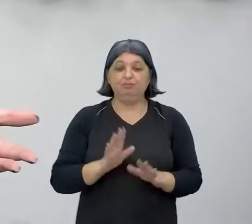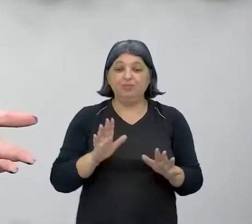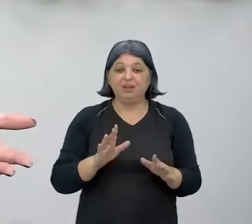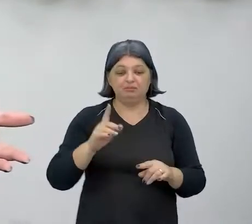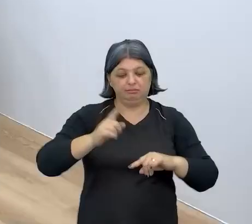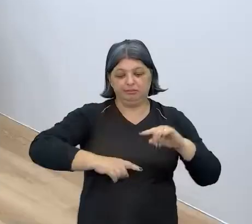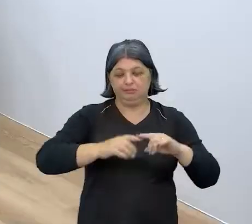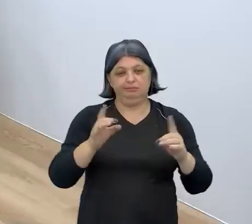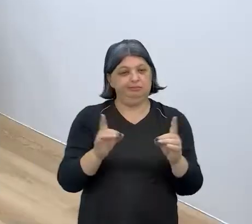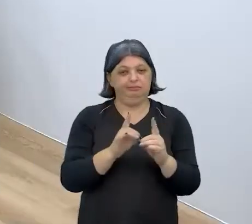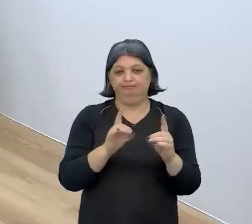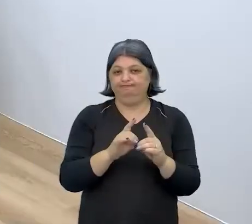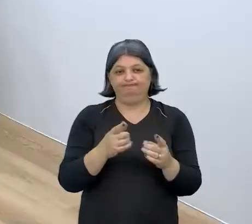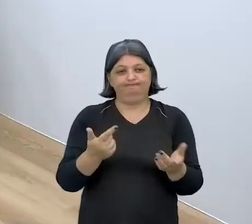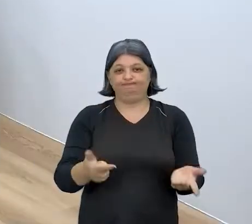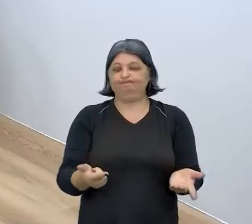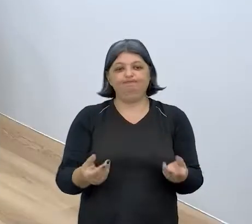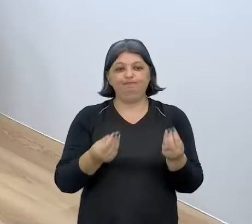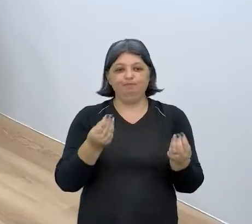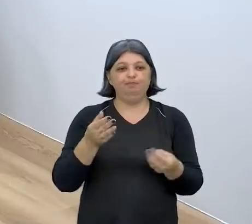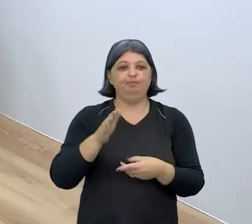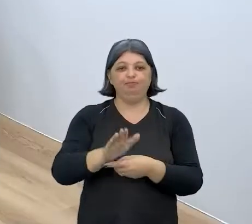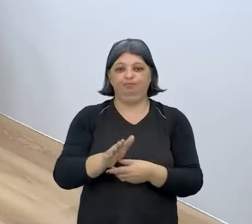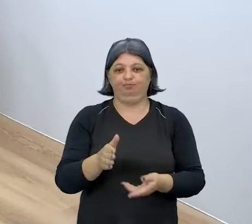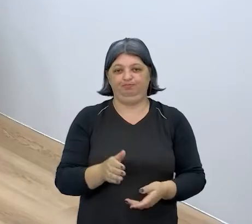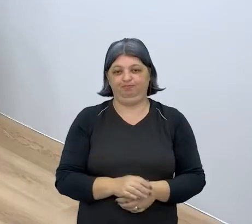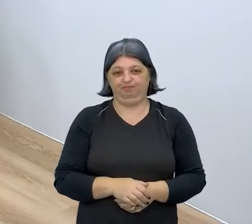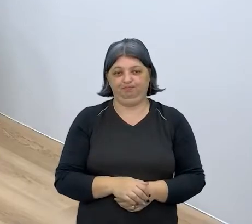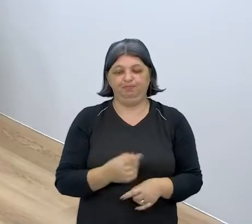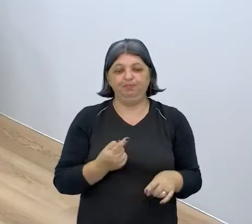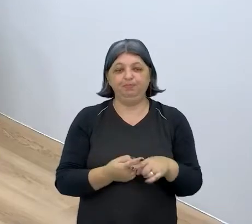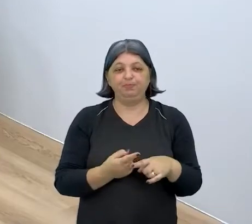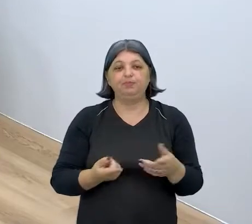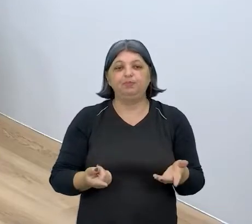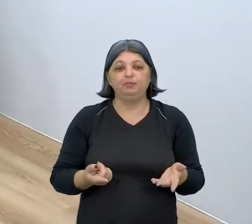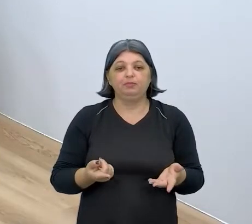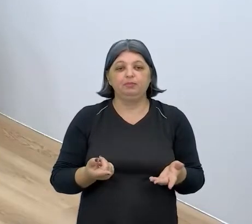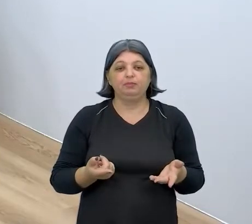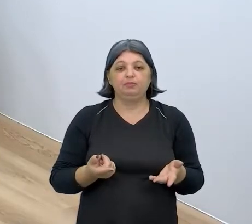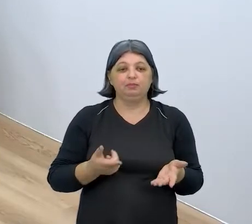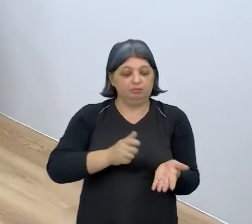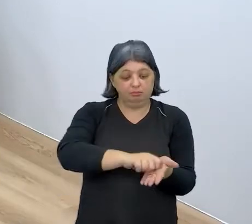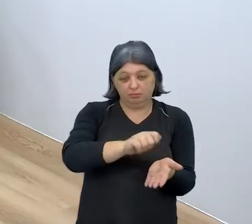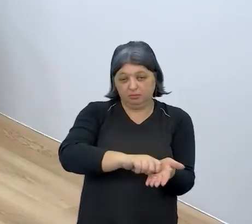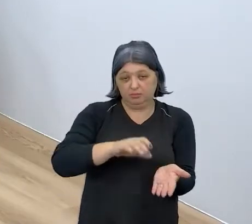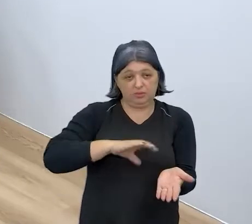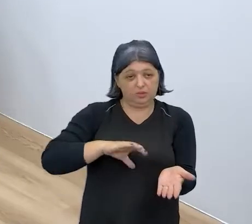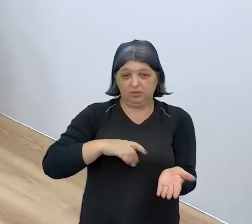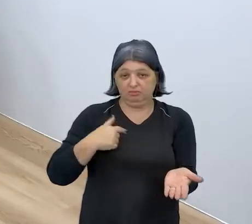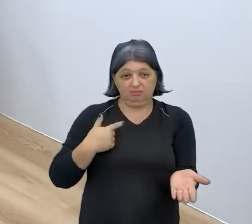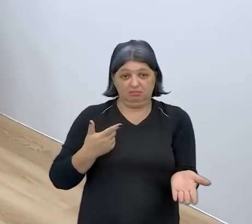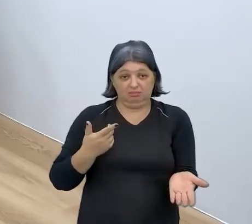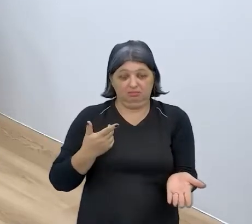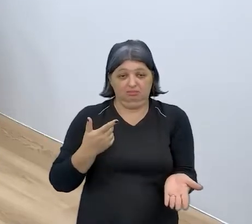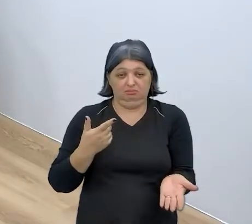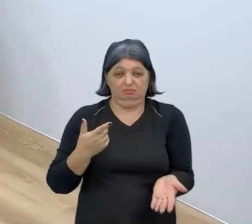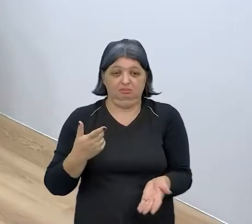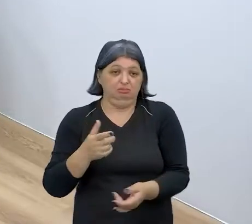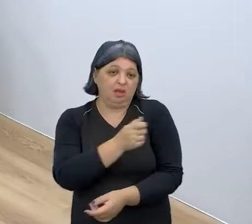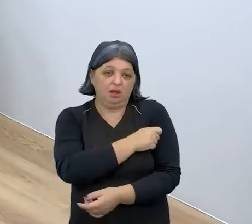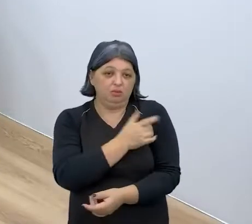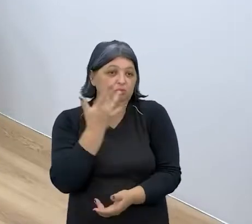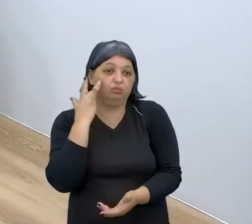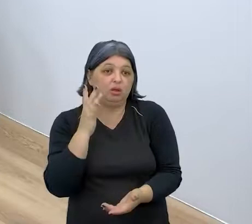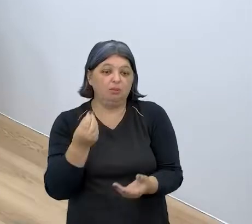não era o suficiente. O livro didático não era o suficiente pelo fato de que ele estava escrito em português e esse meu aluno não aprendeu português ainda.